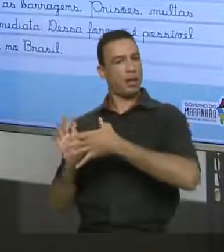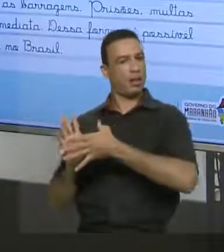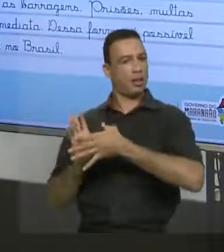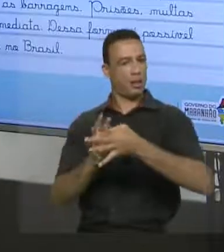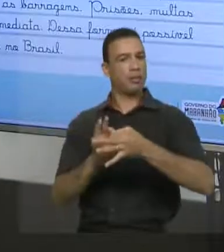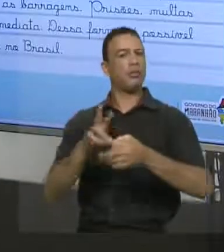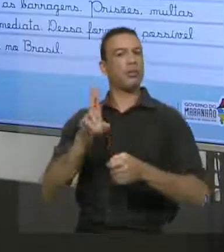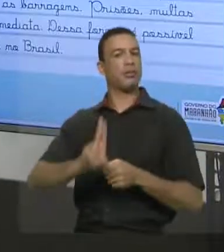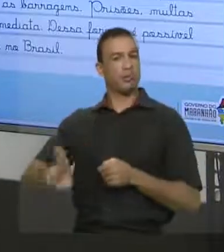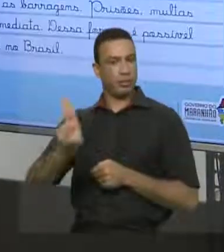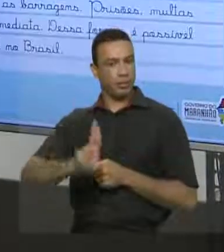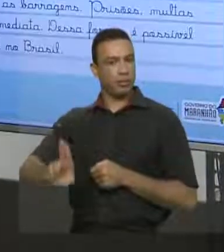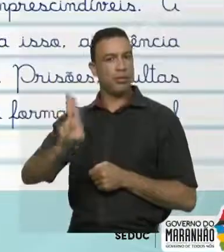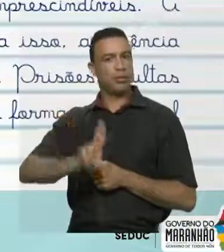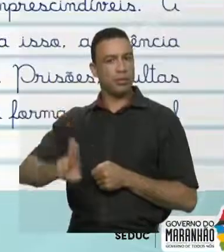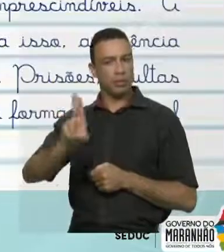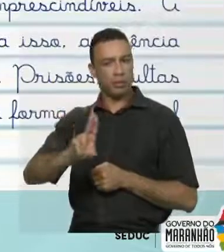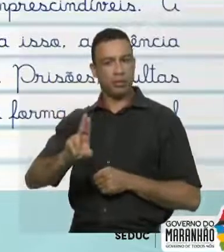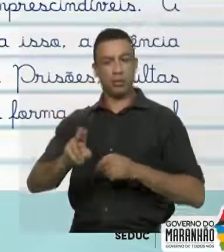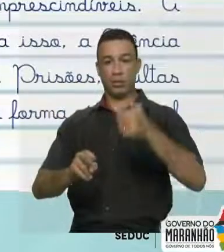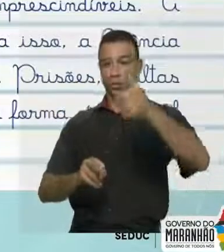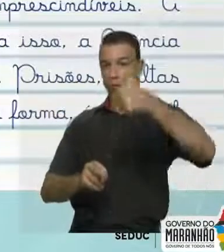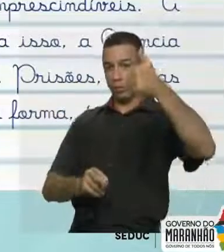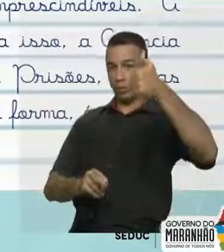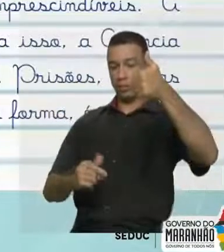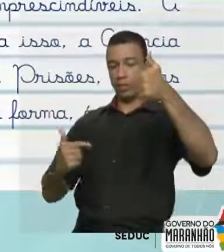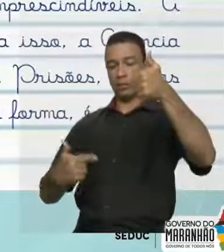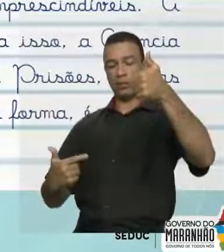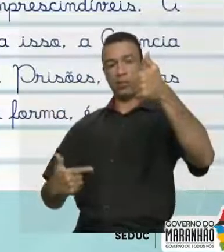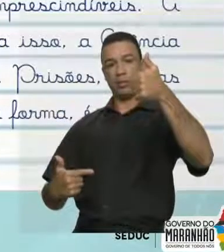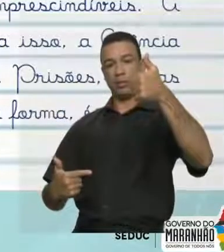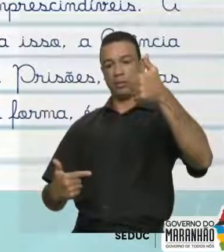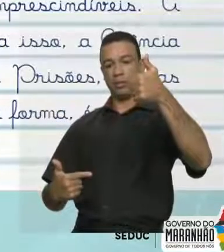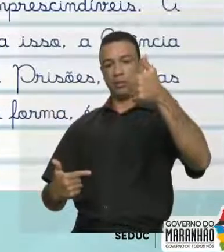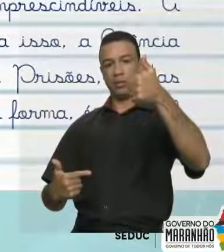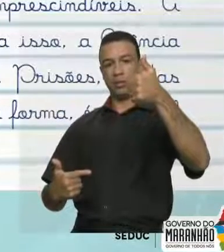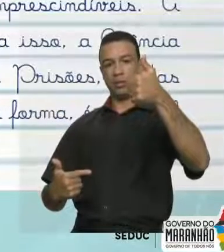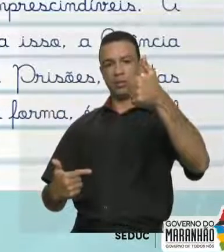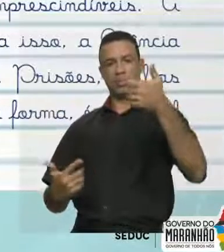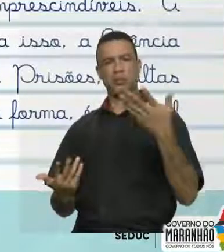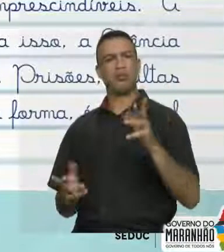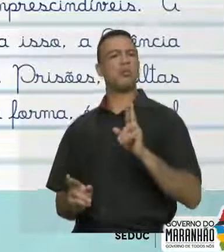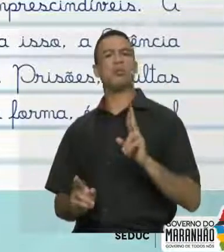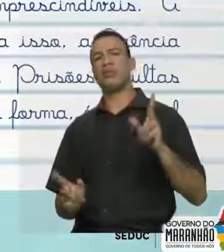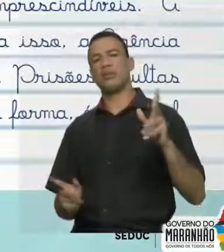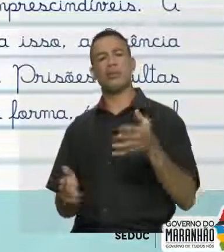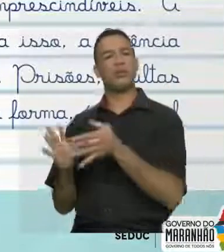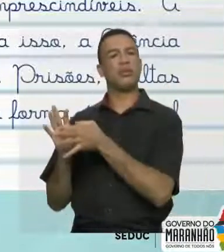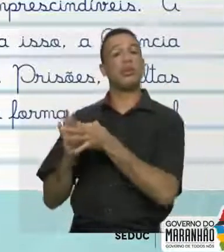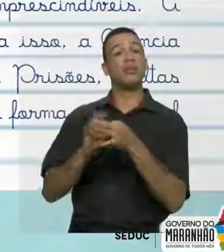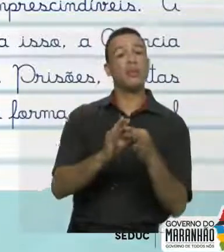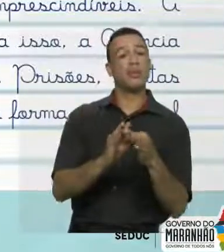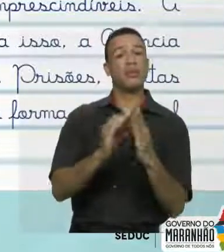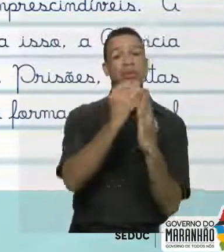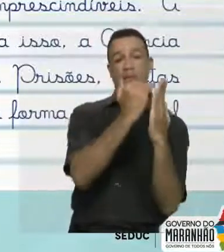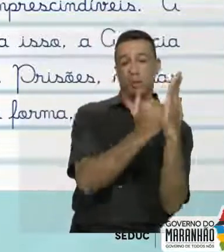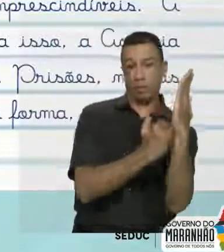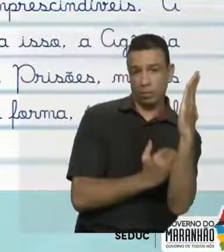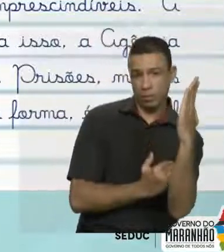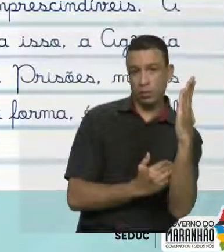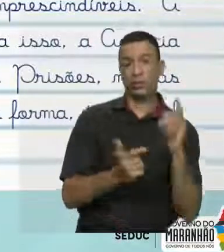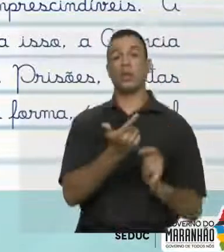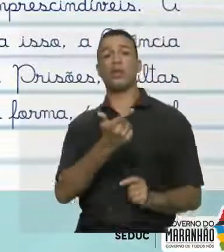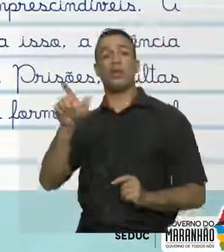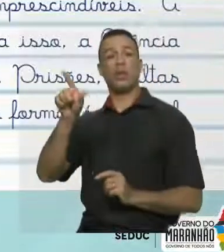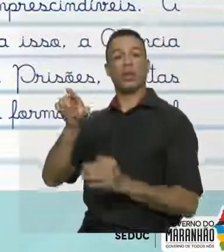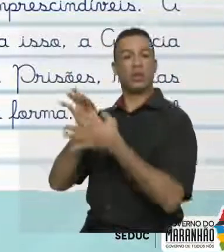primeiro lugar, em segundo lugar, tá? Observem aqui. Atocou a diferença da coesão sequencial para a coesão referencial.